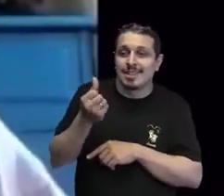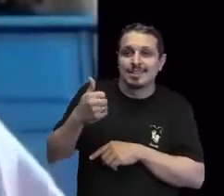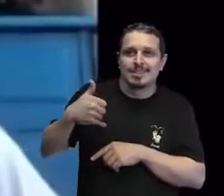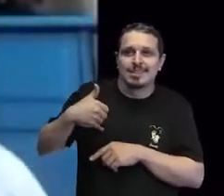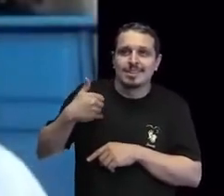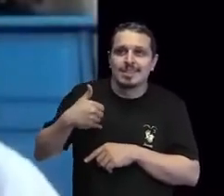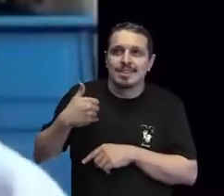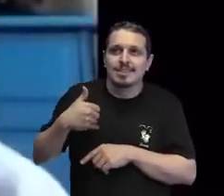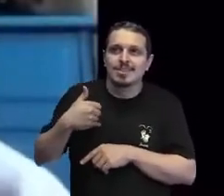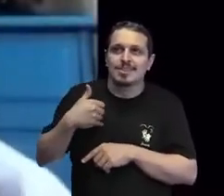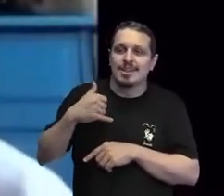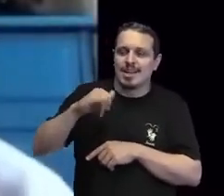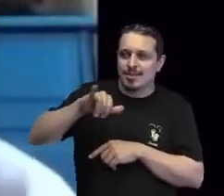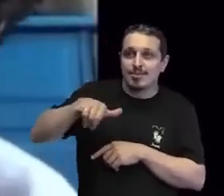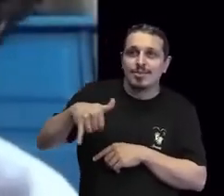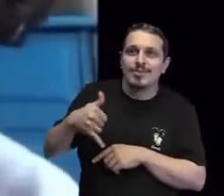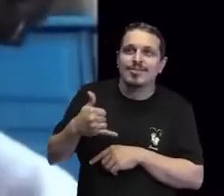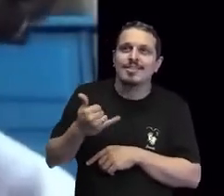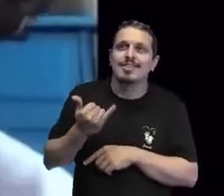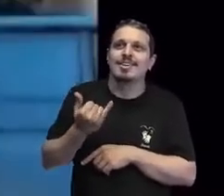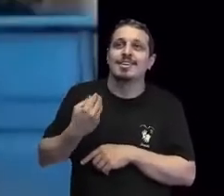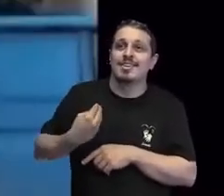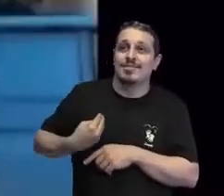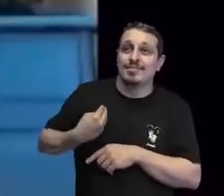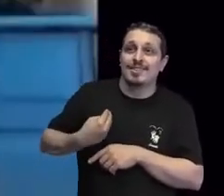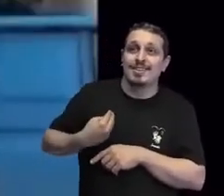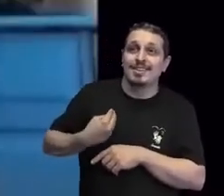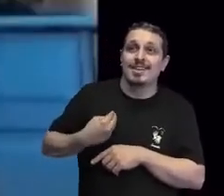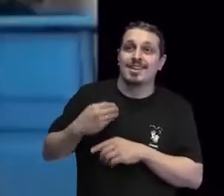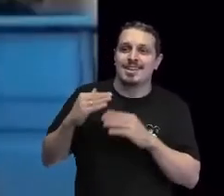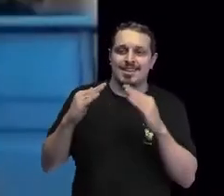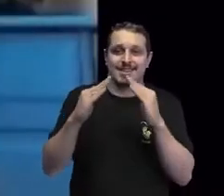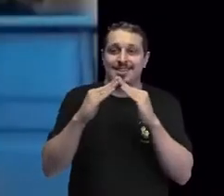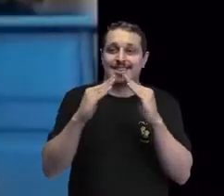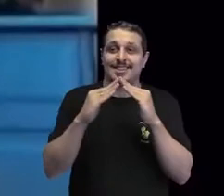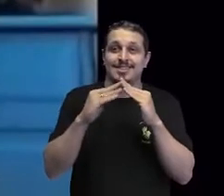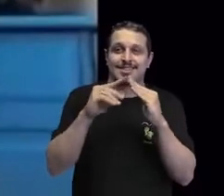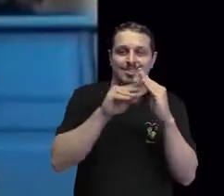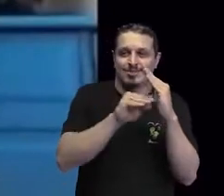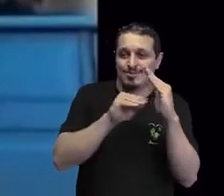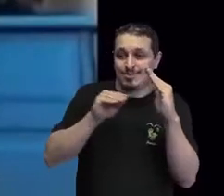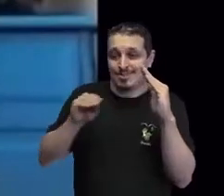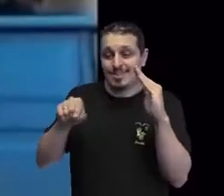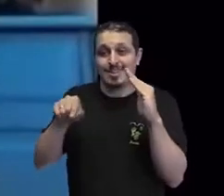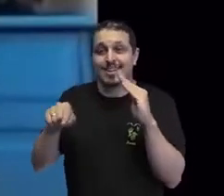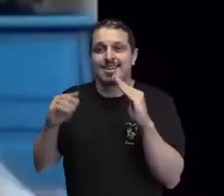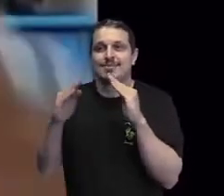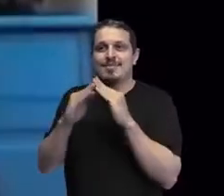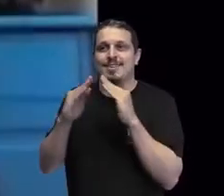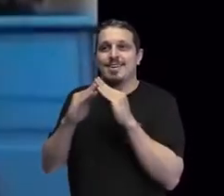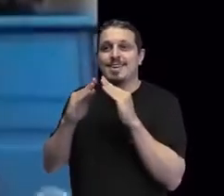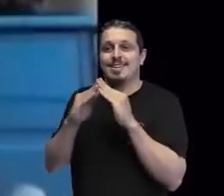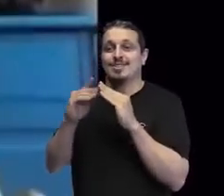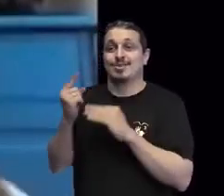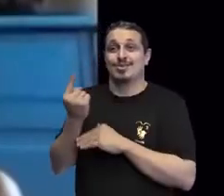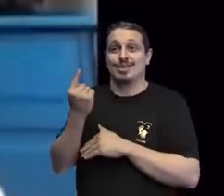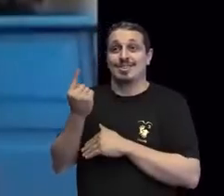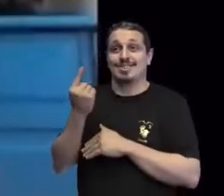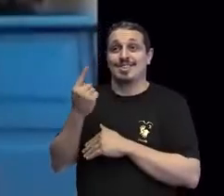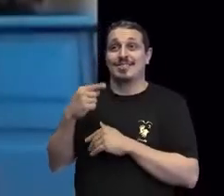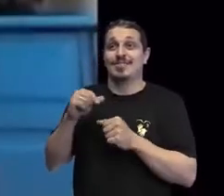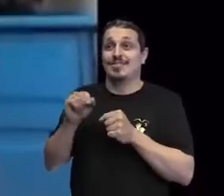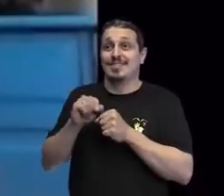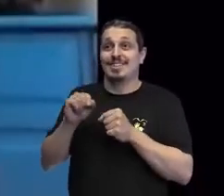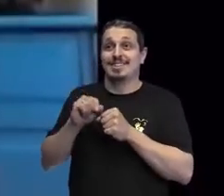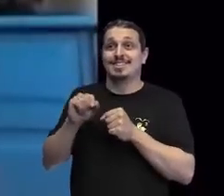de ter a possibilidade, de sair da casa, dos pais, assim, não é porque eu tenho, assim, de coffee wall, que eu não consigo fazer aquilo, é só